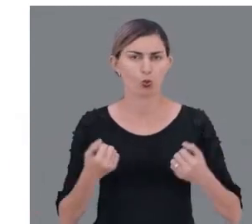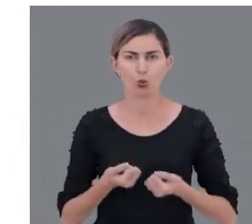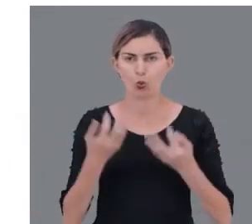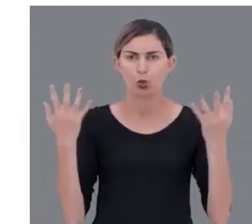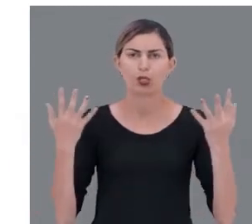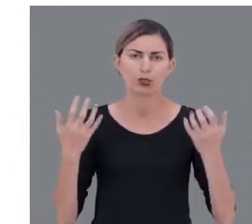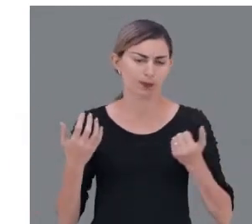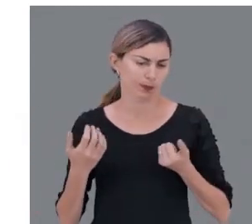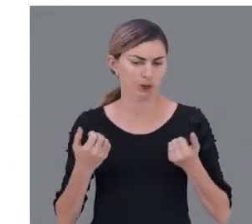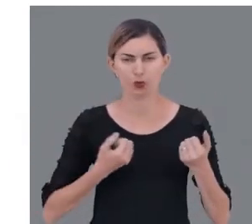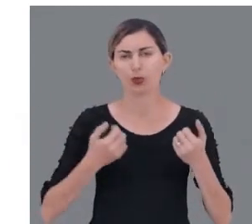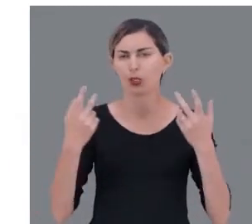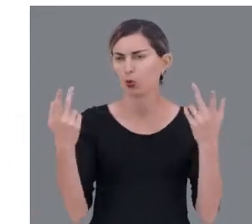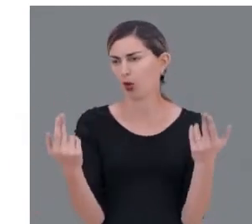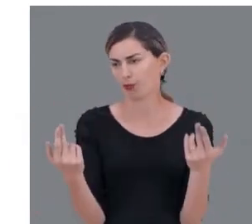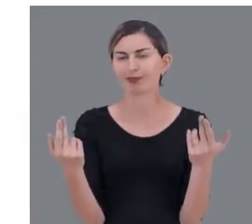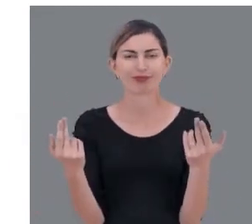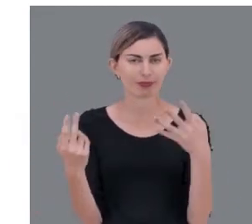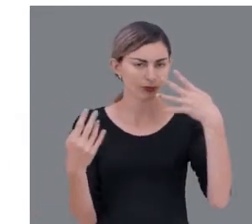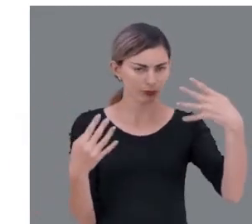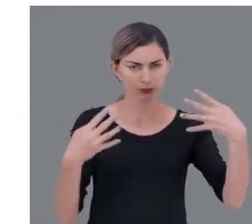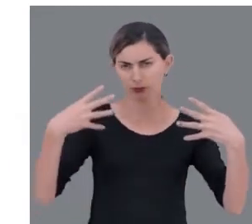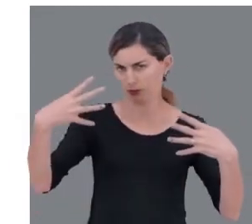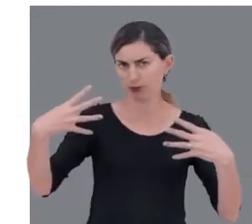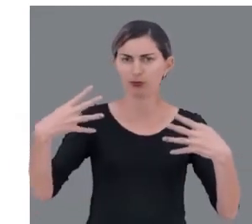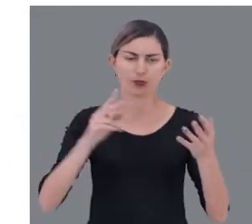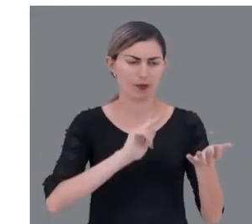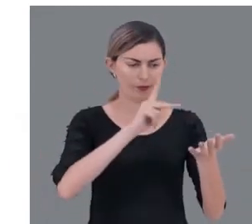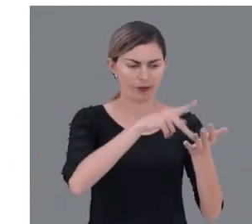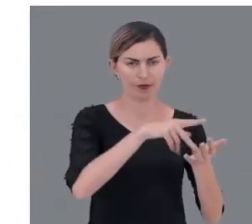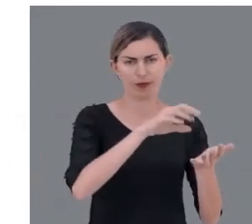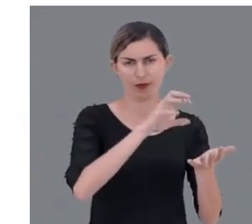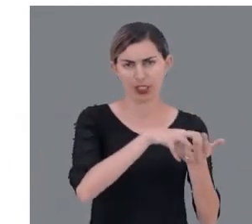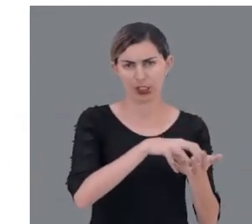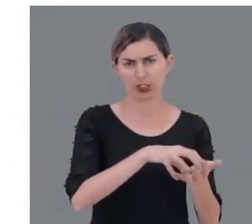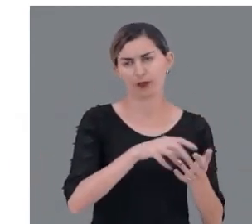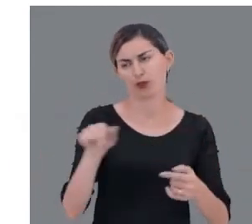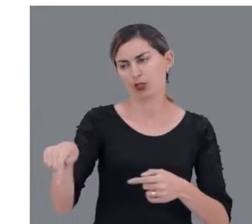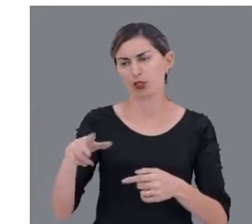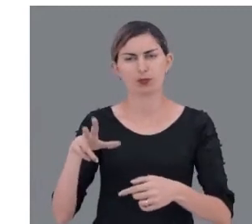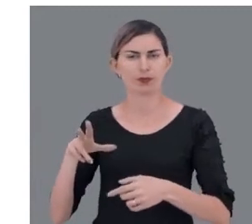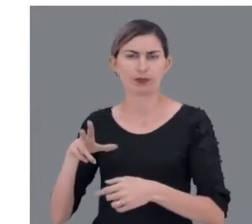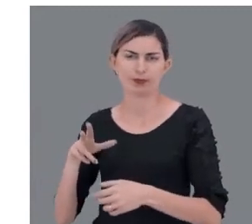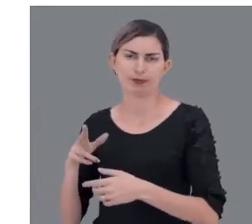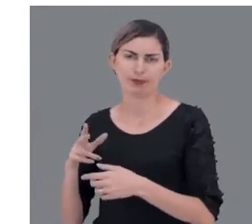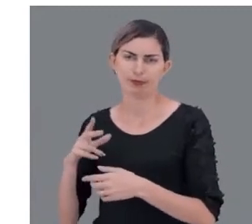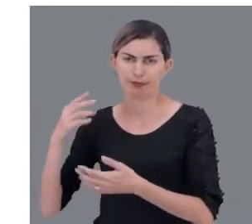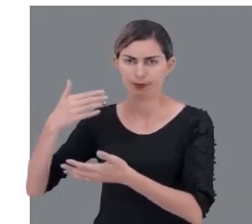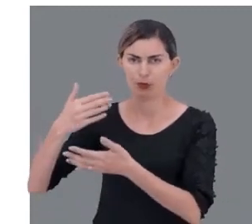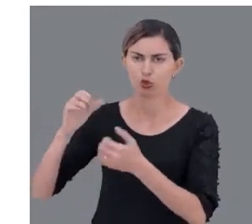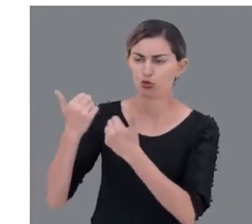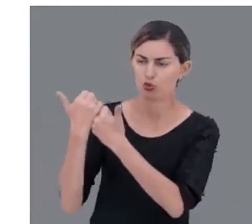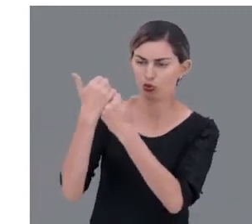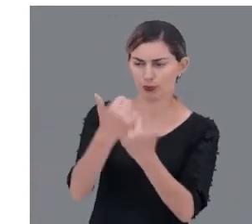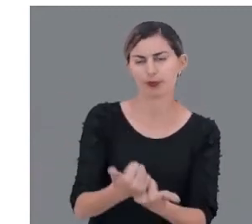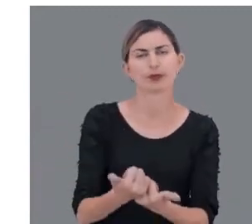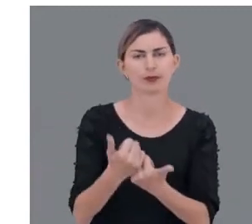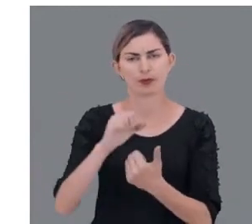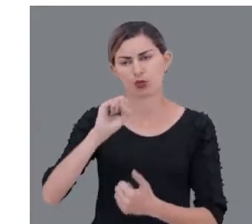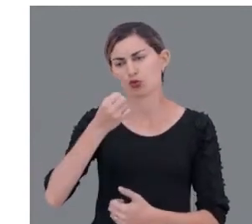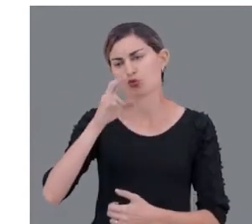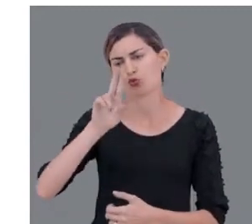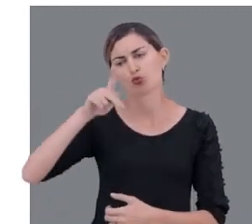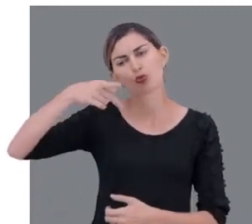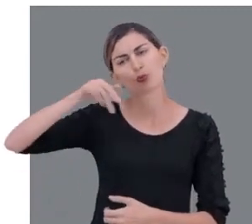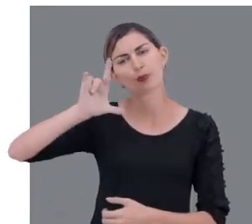os seus indicados, ou seja, quatro membros efetivos e quatro membros suplentes. Então, a nossa